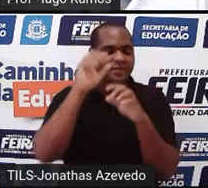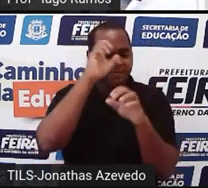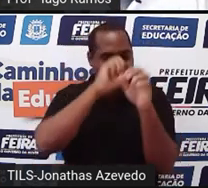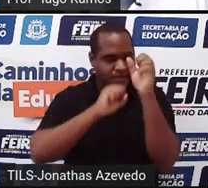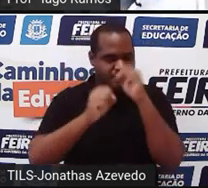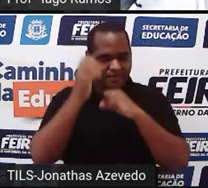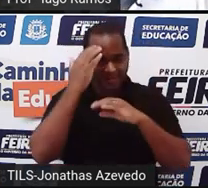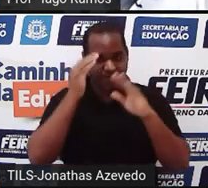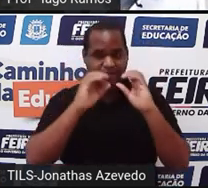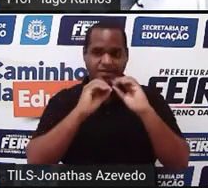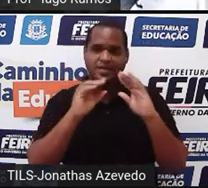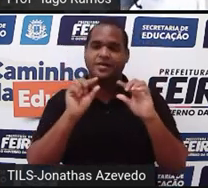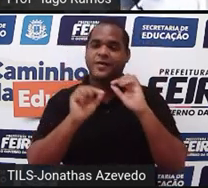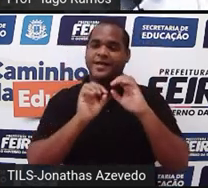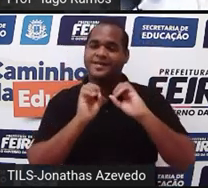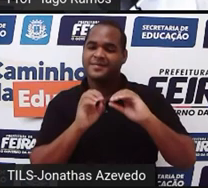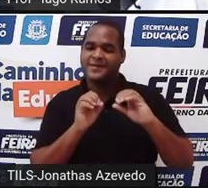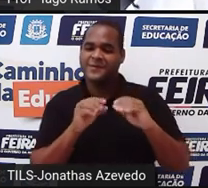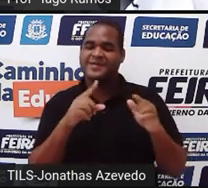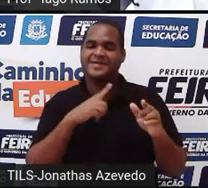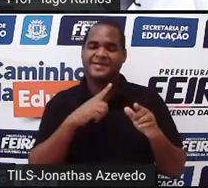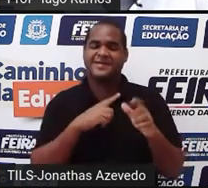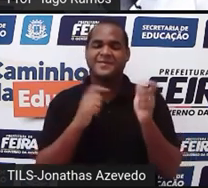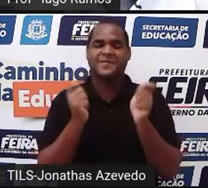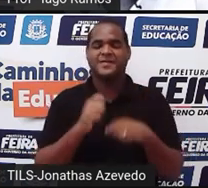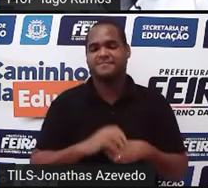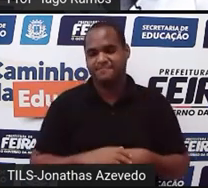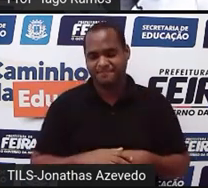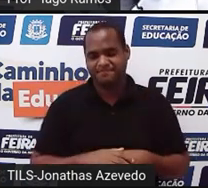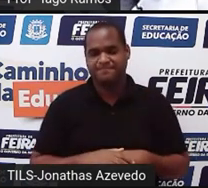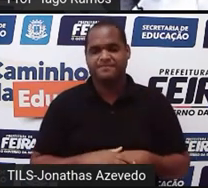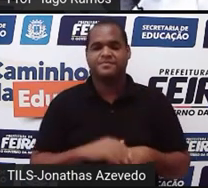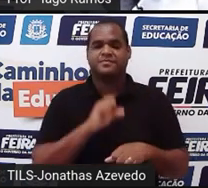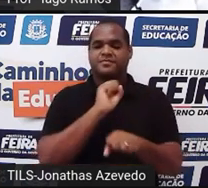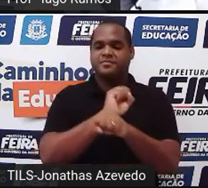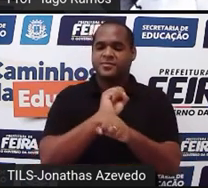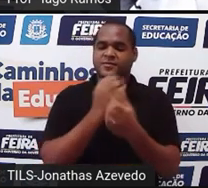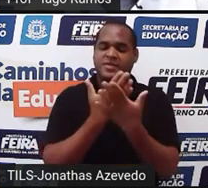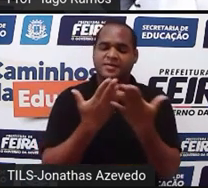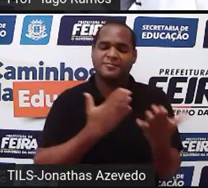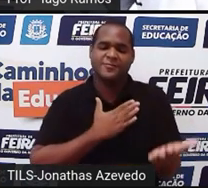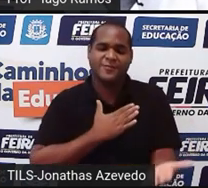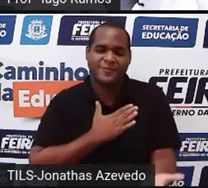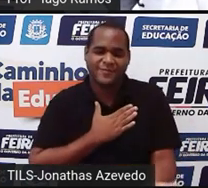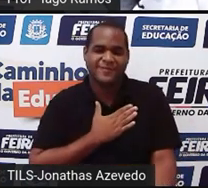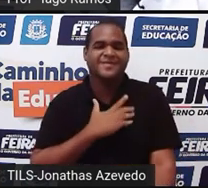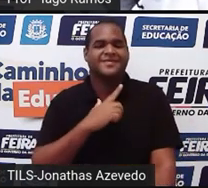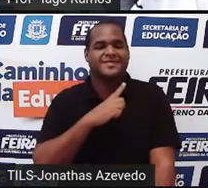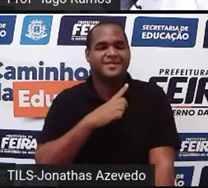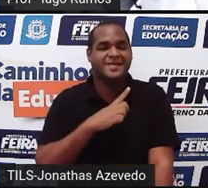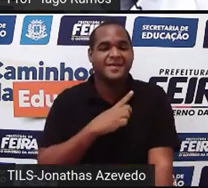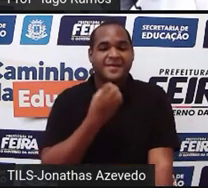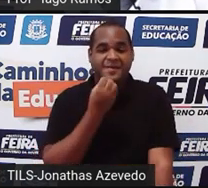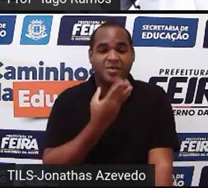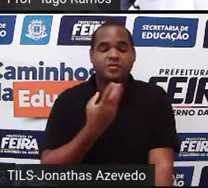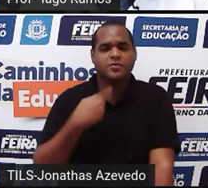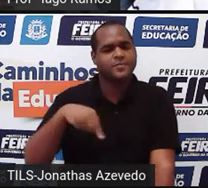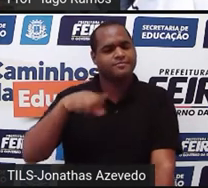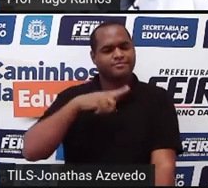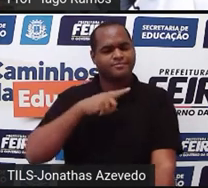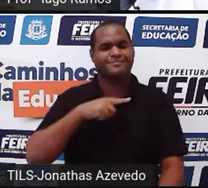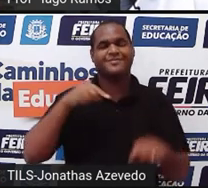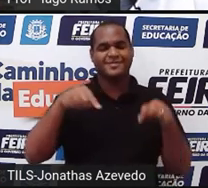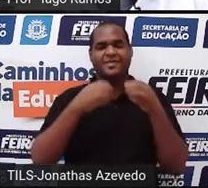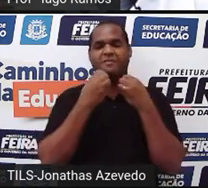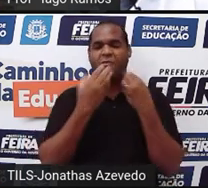entender nessa aula, tá bom? Bom, eu espero que você tenha curtido aí do outro lado, opa, a gente aqui desse lado